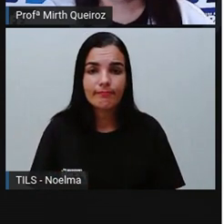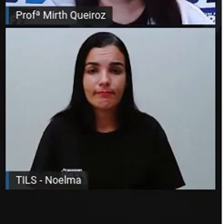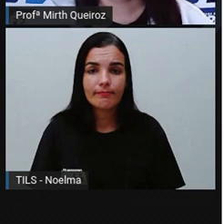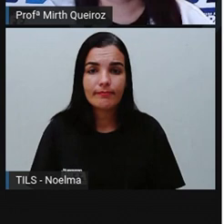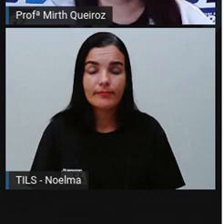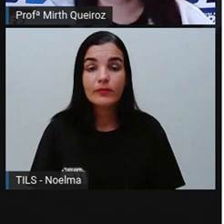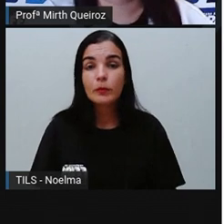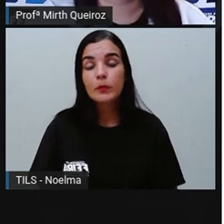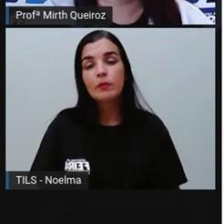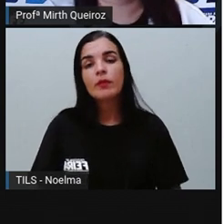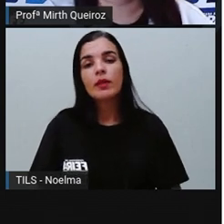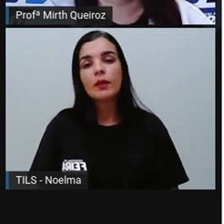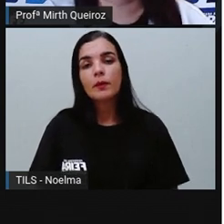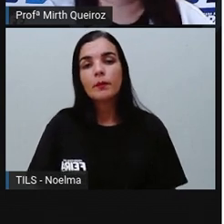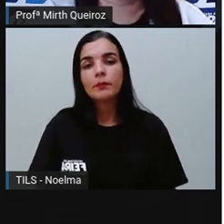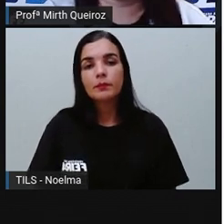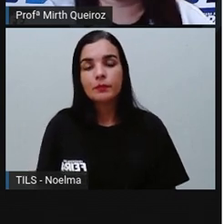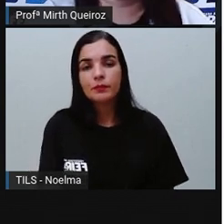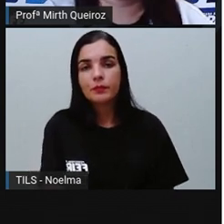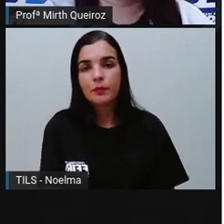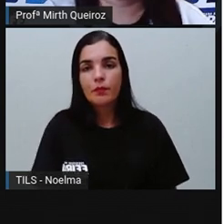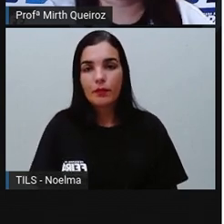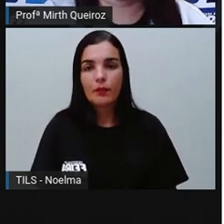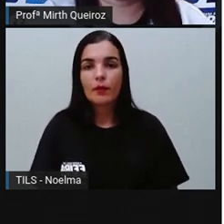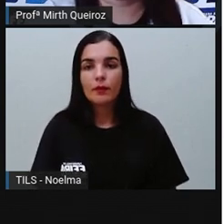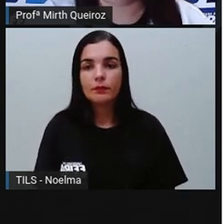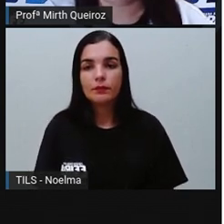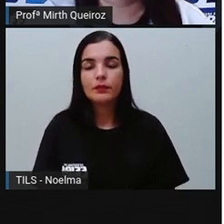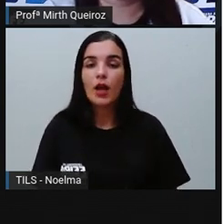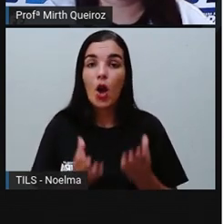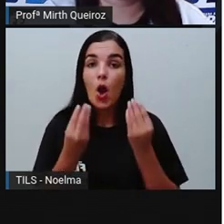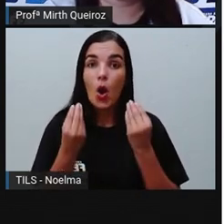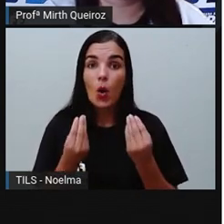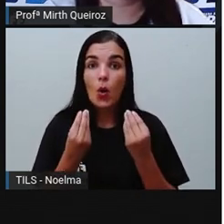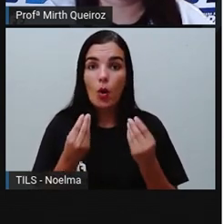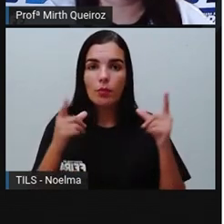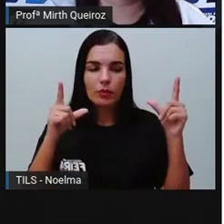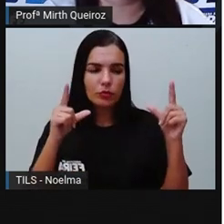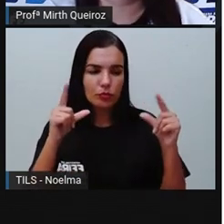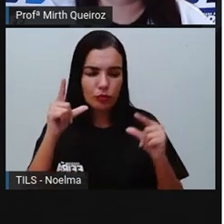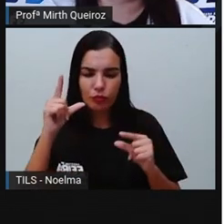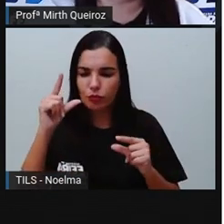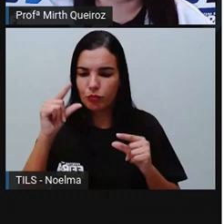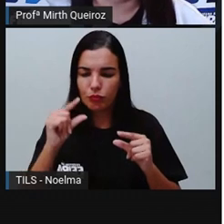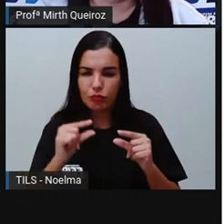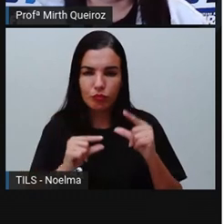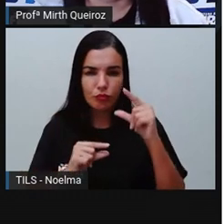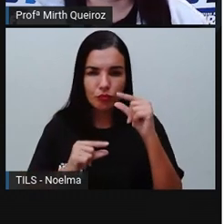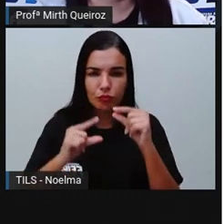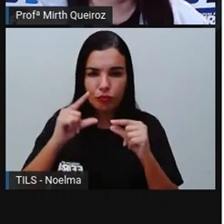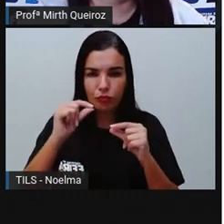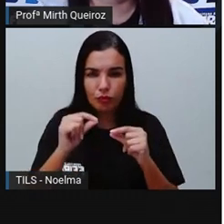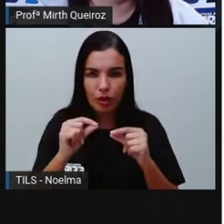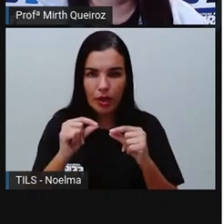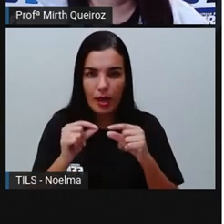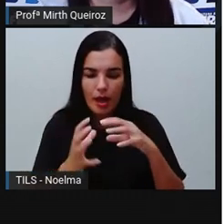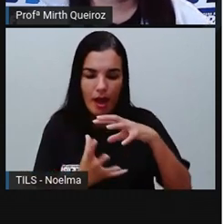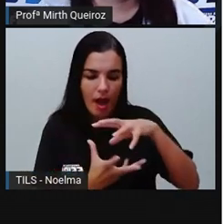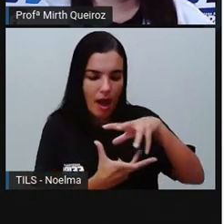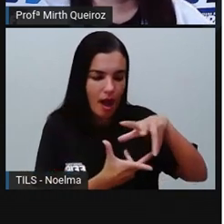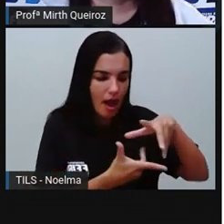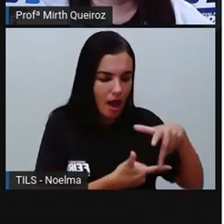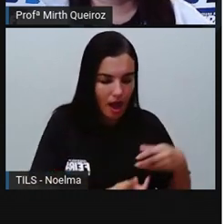Como se reduziu a biodiversidade, que é a quantidade de espécies presentes ali naquele ecossistema,